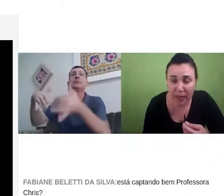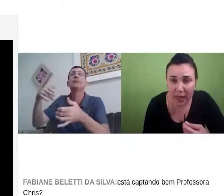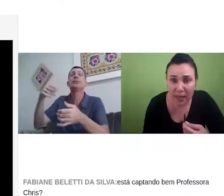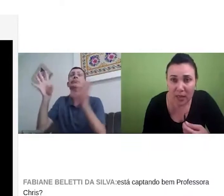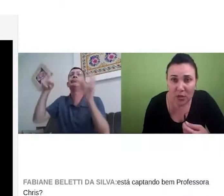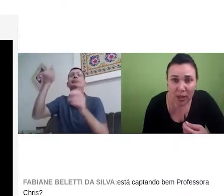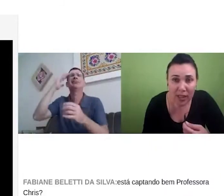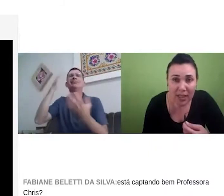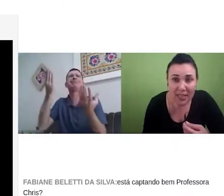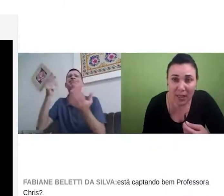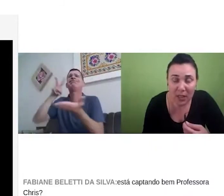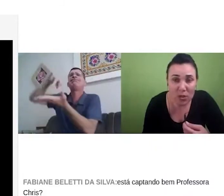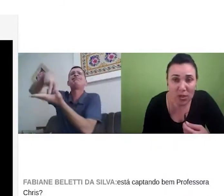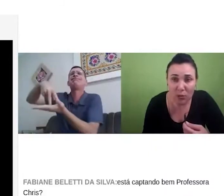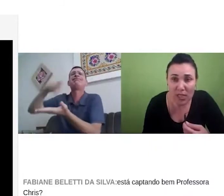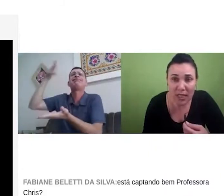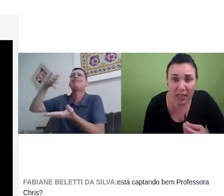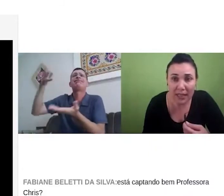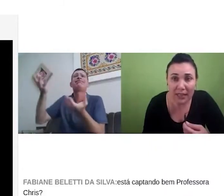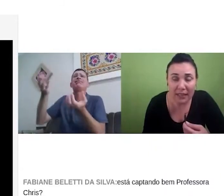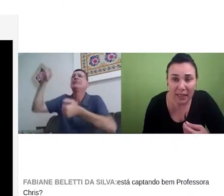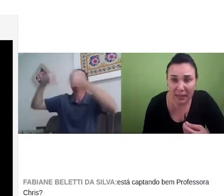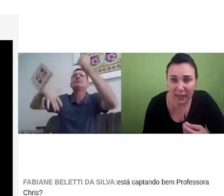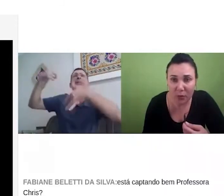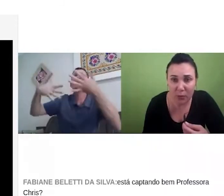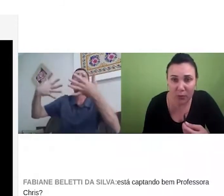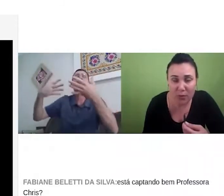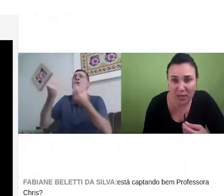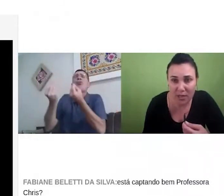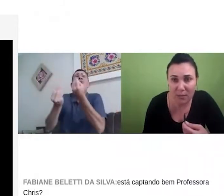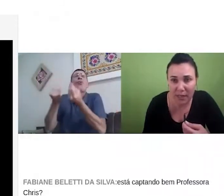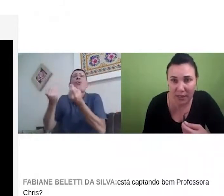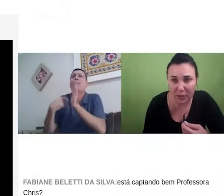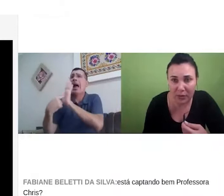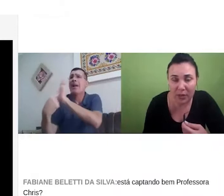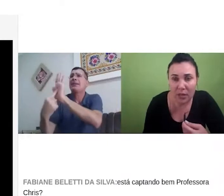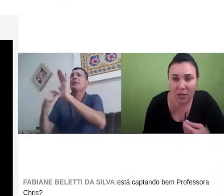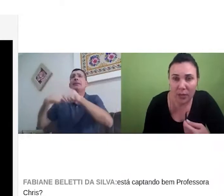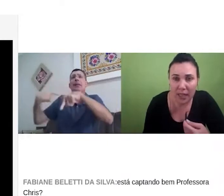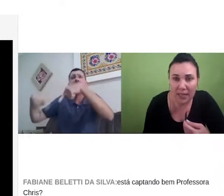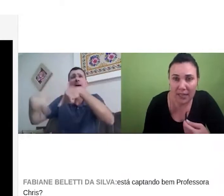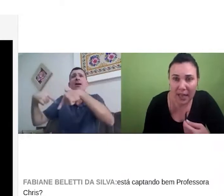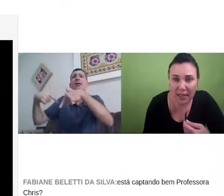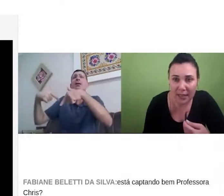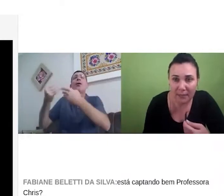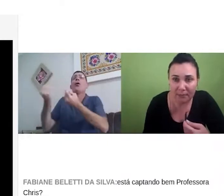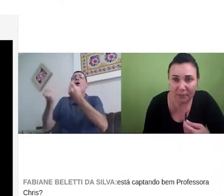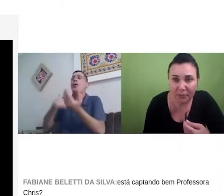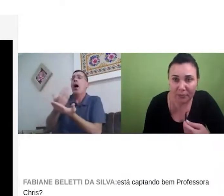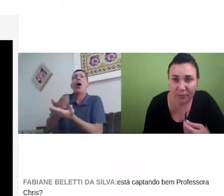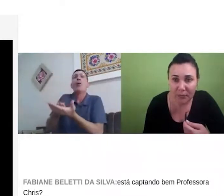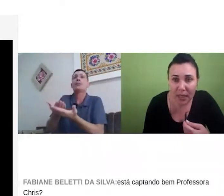acompanhar. Só que as explicações, eu não conseguia entender o que o professor estava explicando sobre aqueles slides.